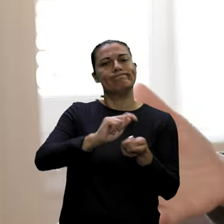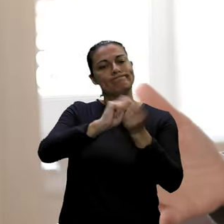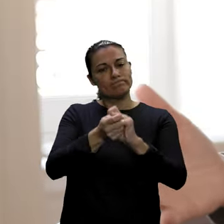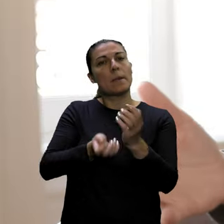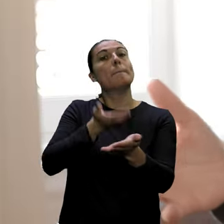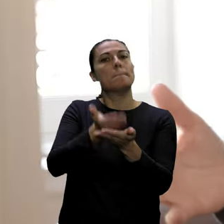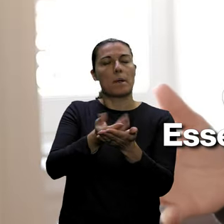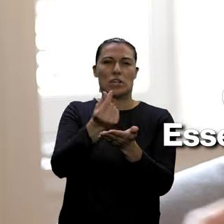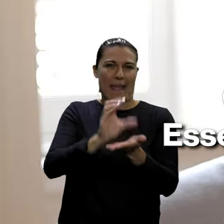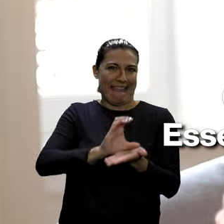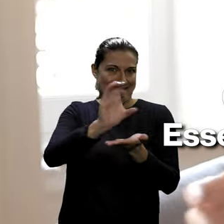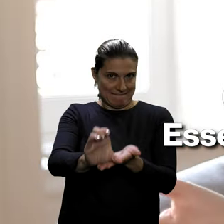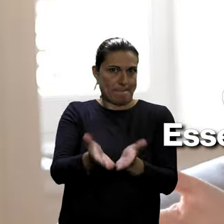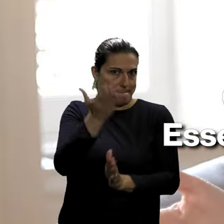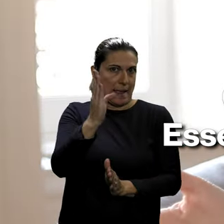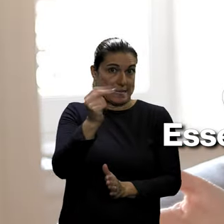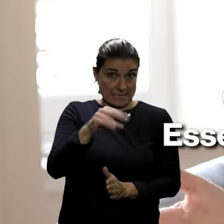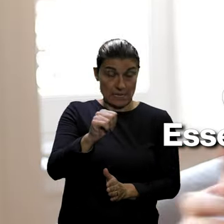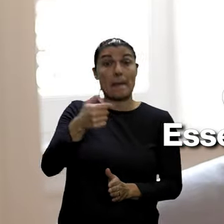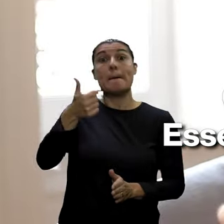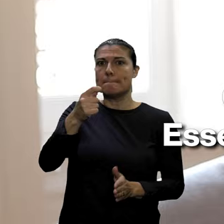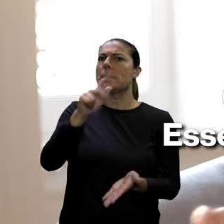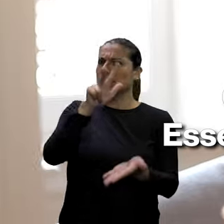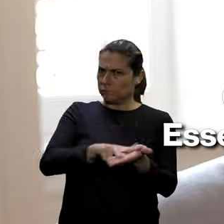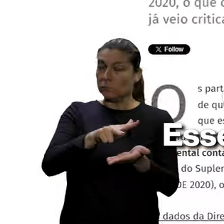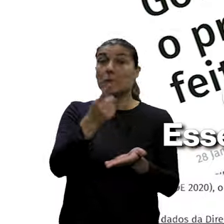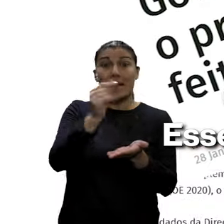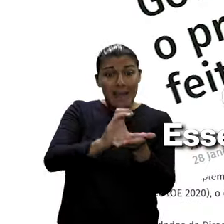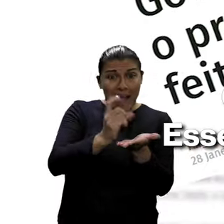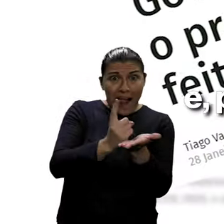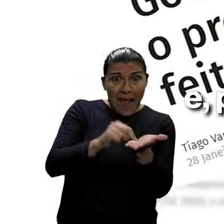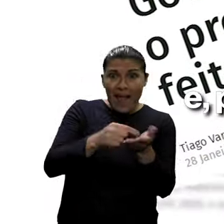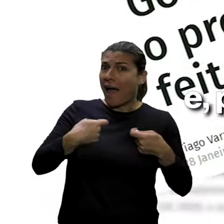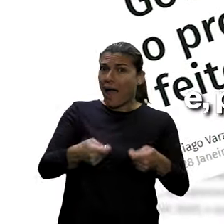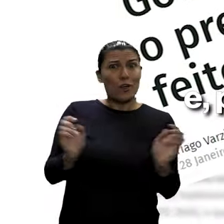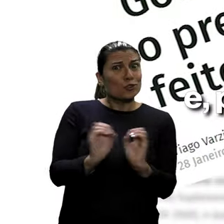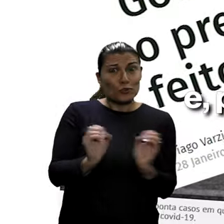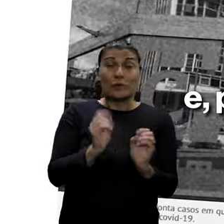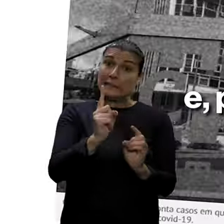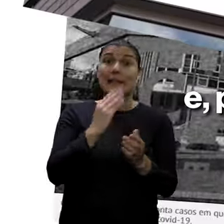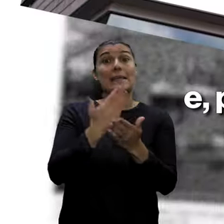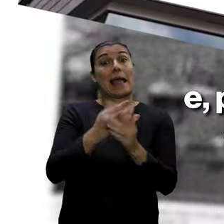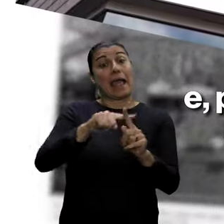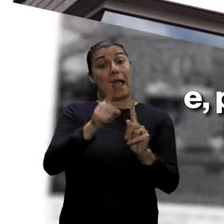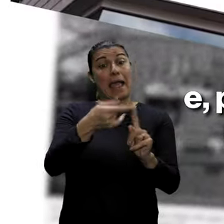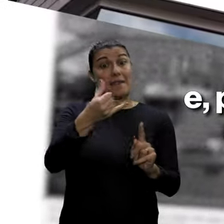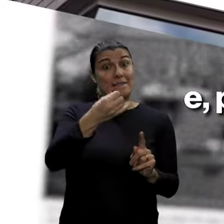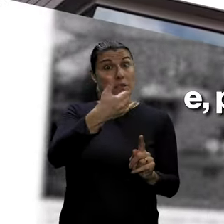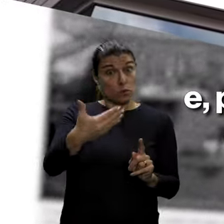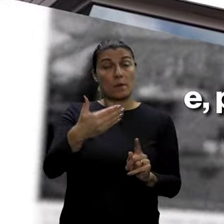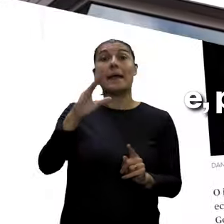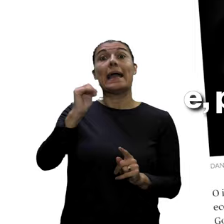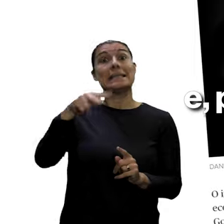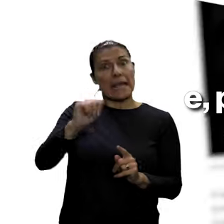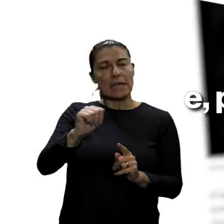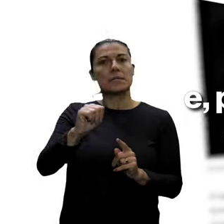dinheiro para o SNS. O Bloco Cerda viabilizou. Esse dinheiro nunca chegou a ser gasto e, por isso, quando chegámos a 2021, o SNS